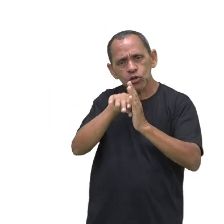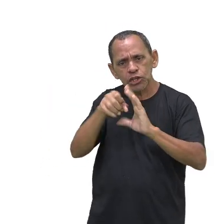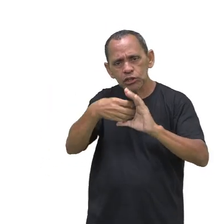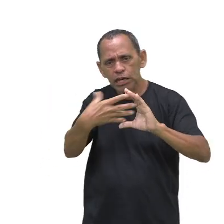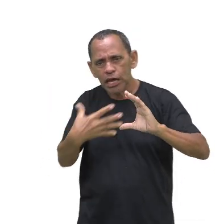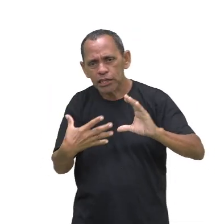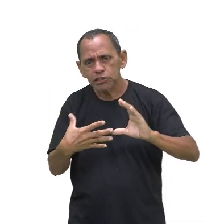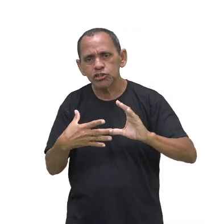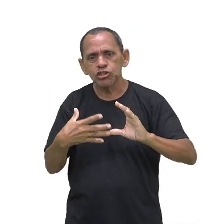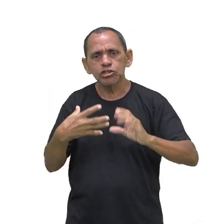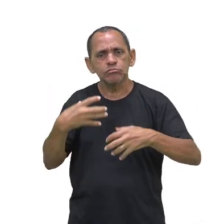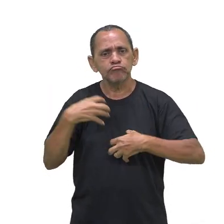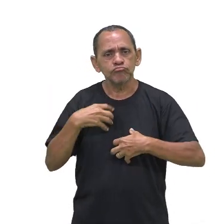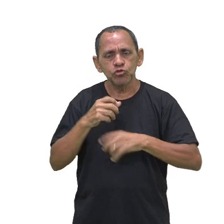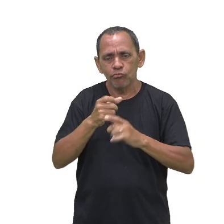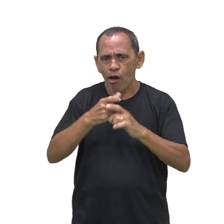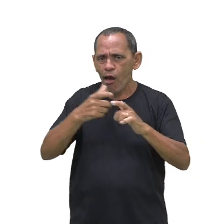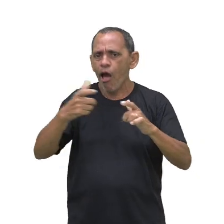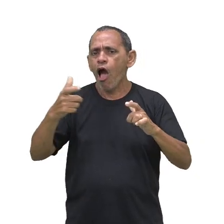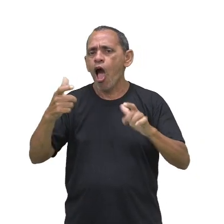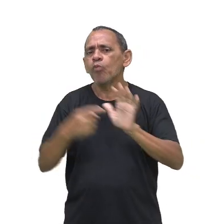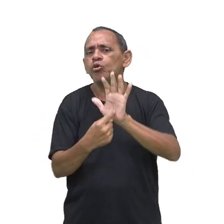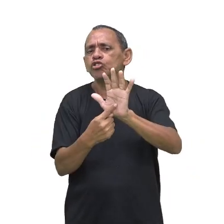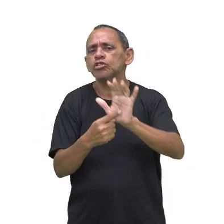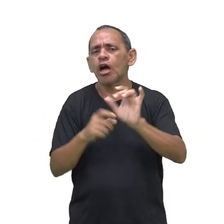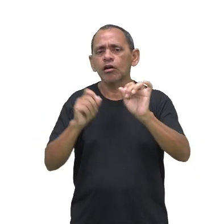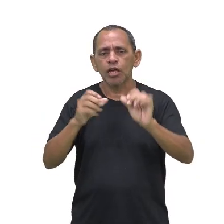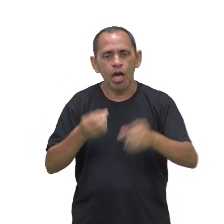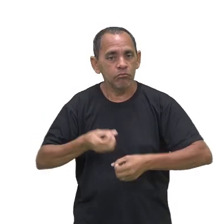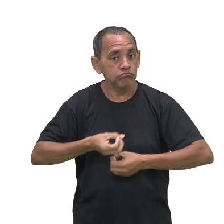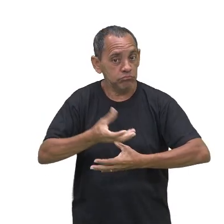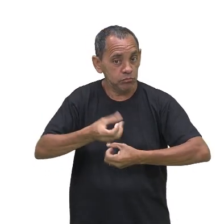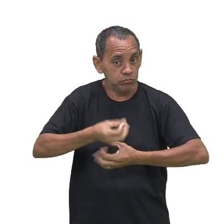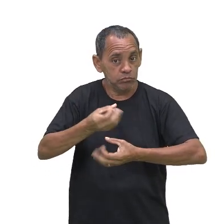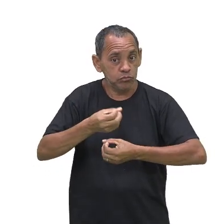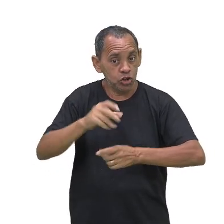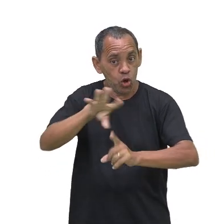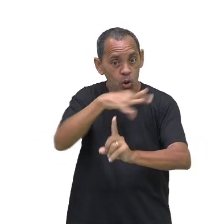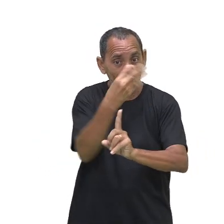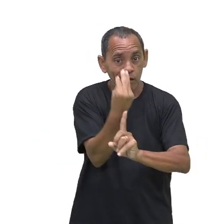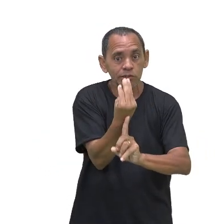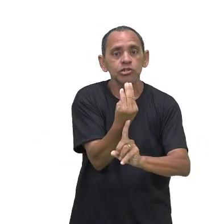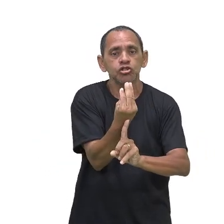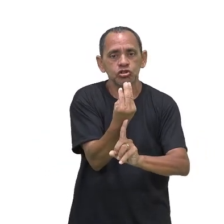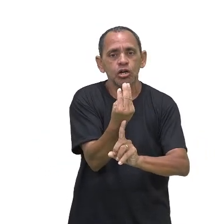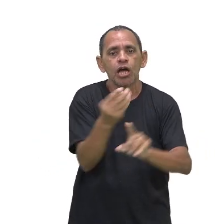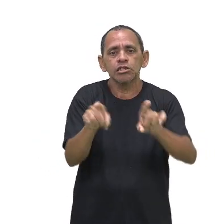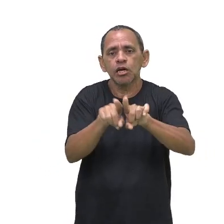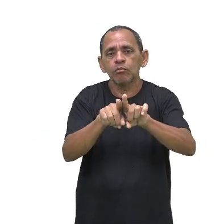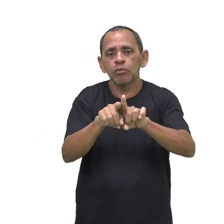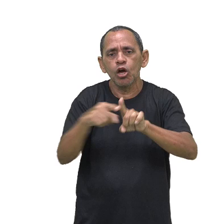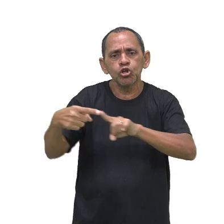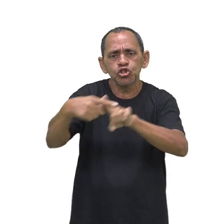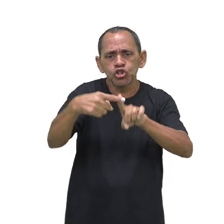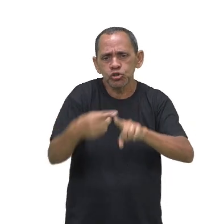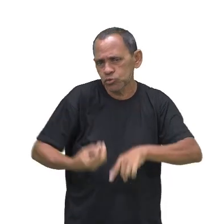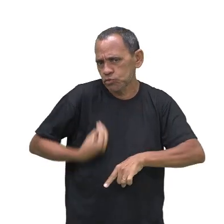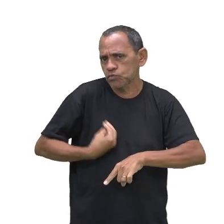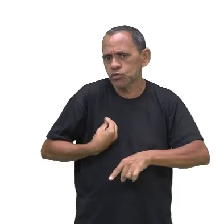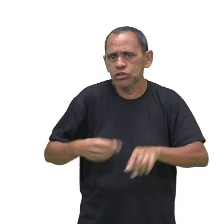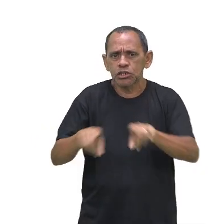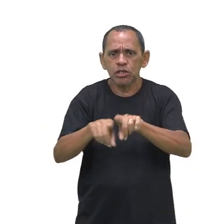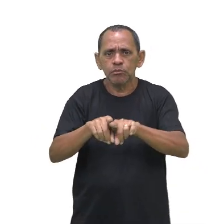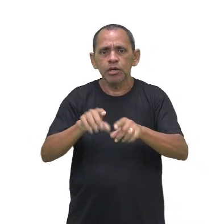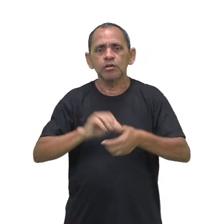indicar tanto a produção artística, quanto o modo de vida, o